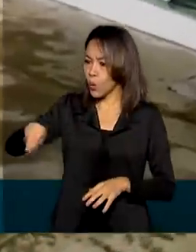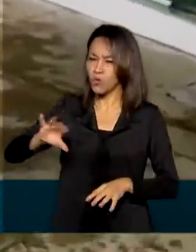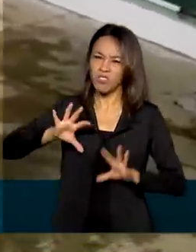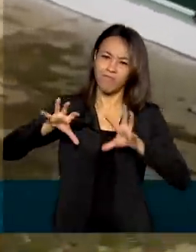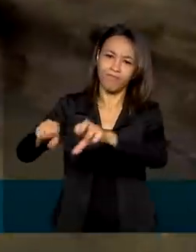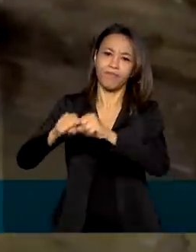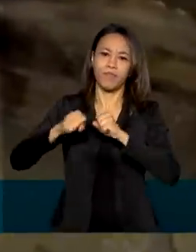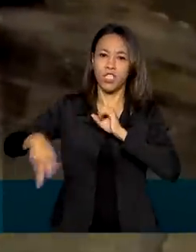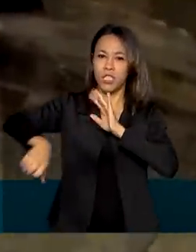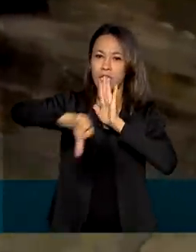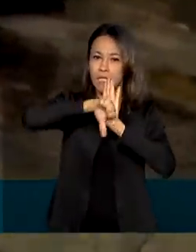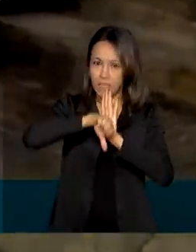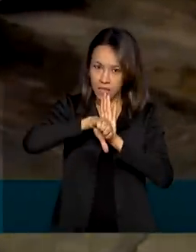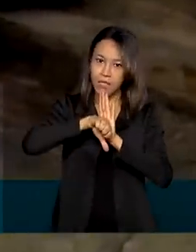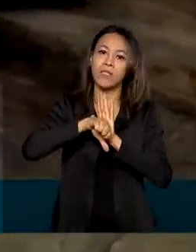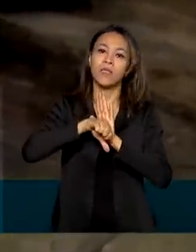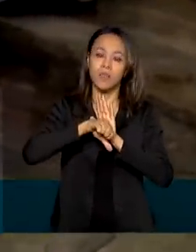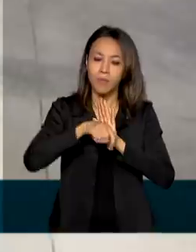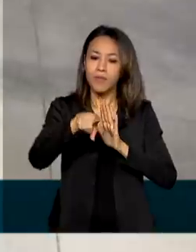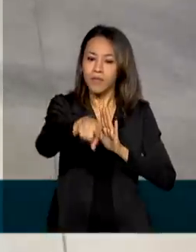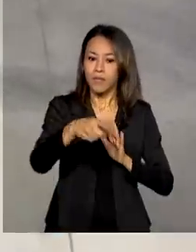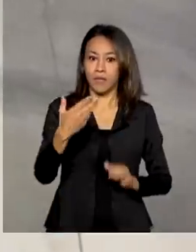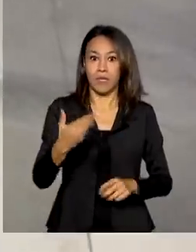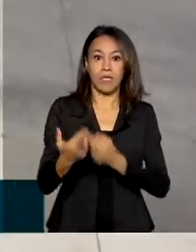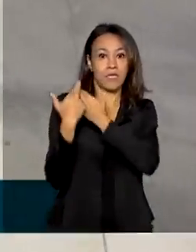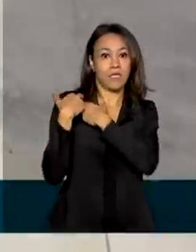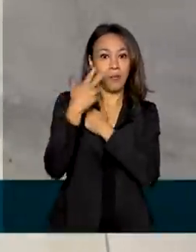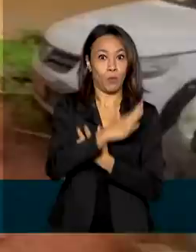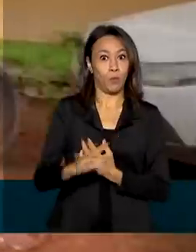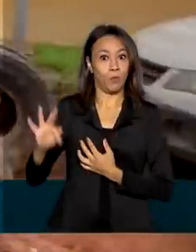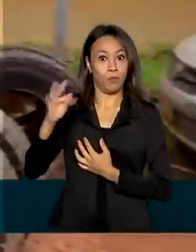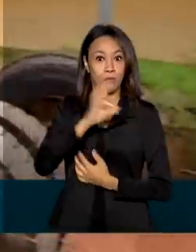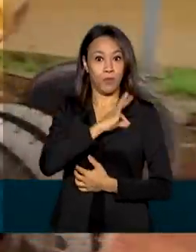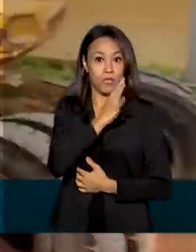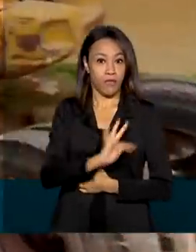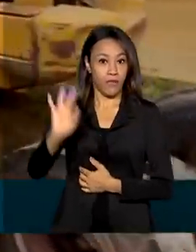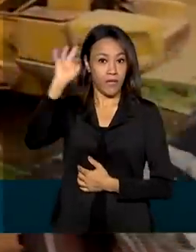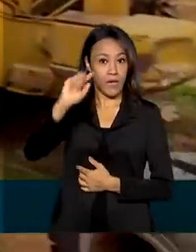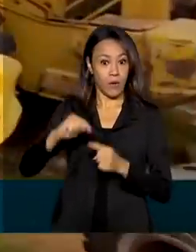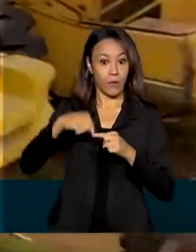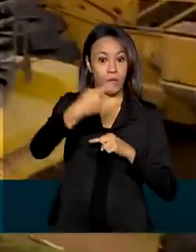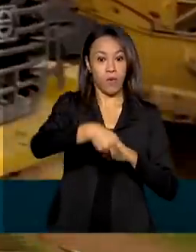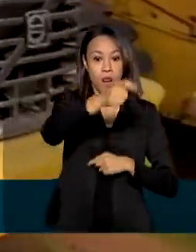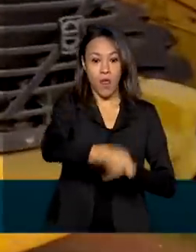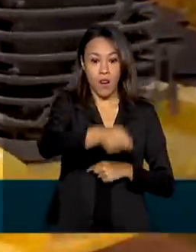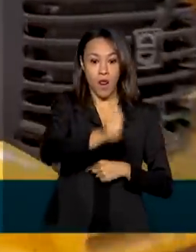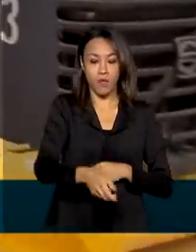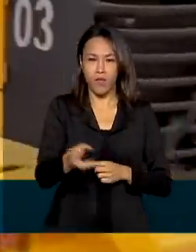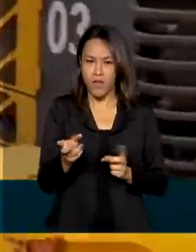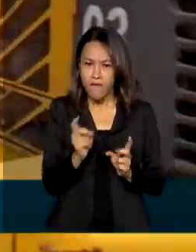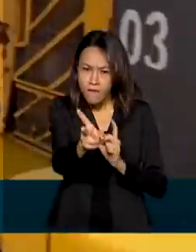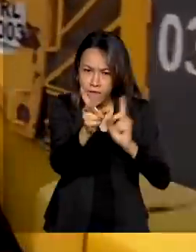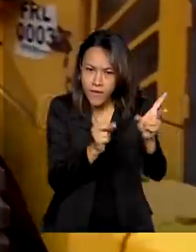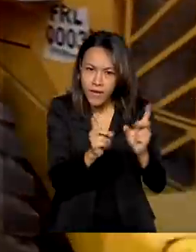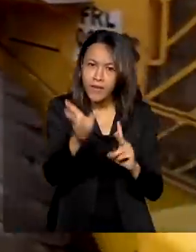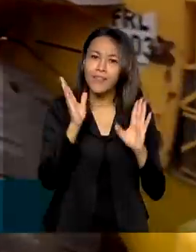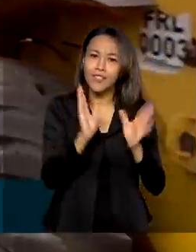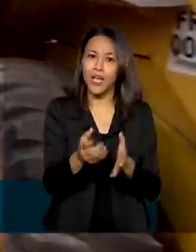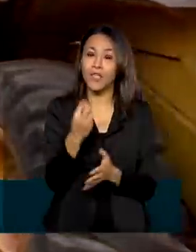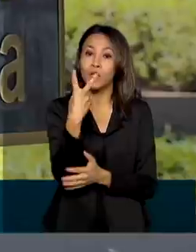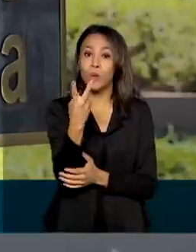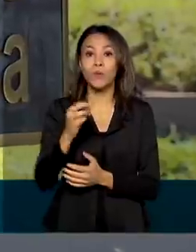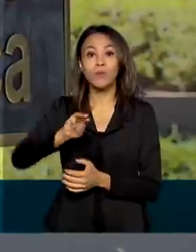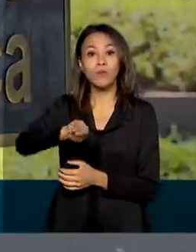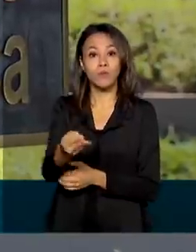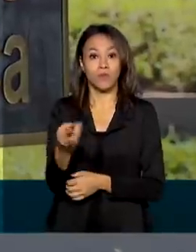apreendidos de criminosos pela Polícia Federal e leiloados em fevereiro. A venda dos bens já gerou 2 milhões de reais